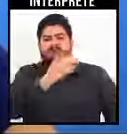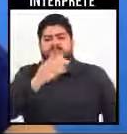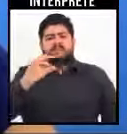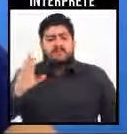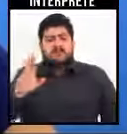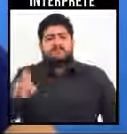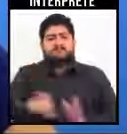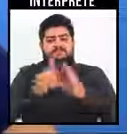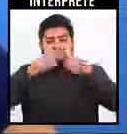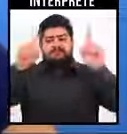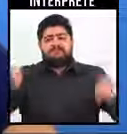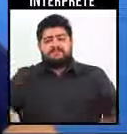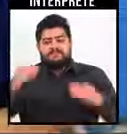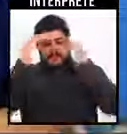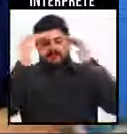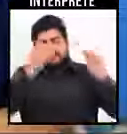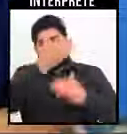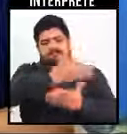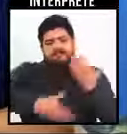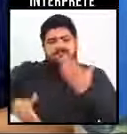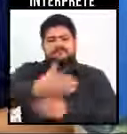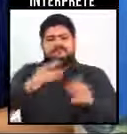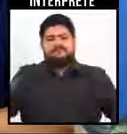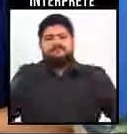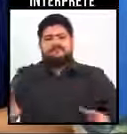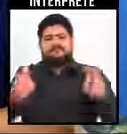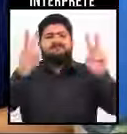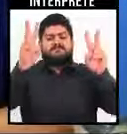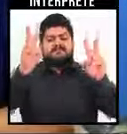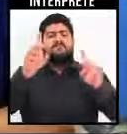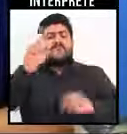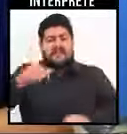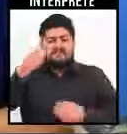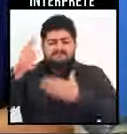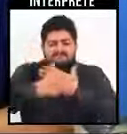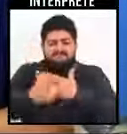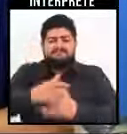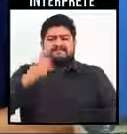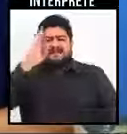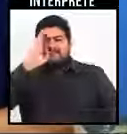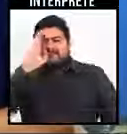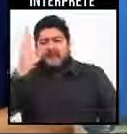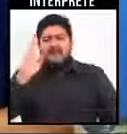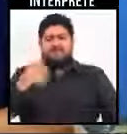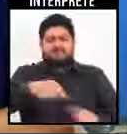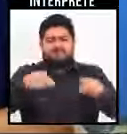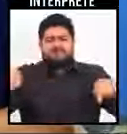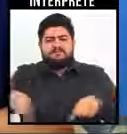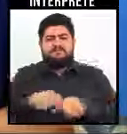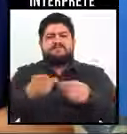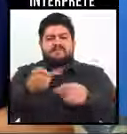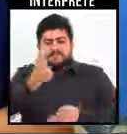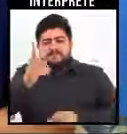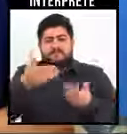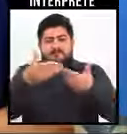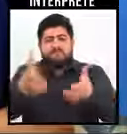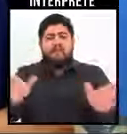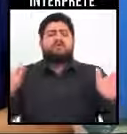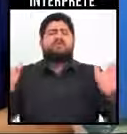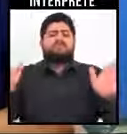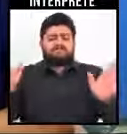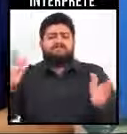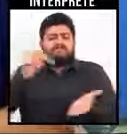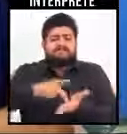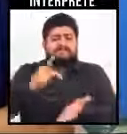PCCR dos servidores. Respeito, diálogo e valorização serão nosso lema e nosso gabinete estará sempre de